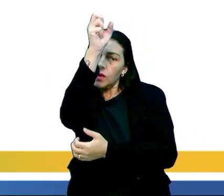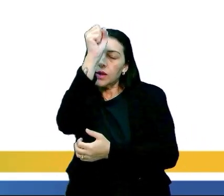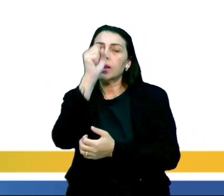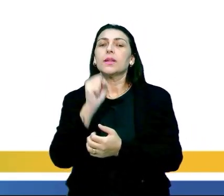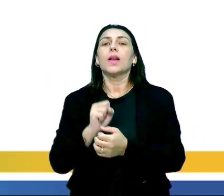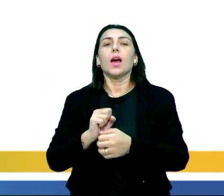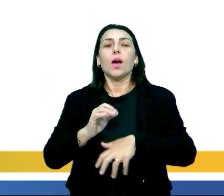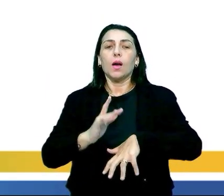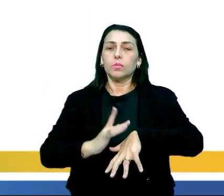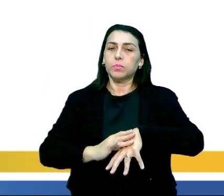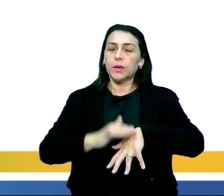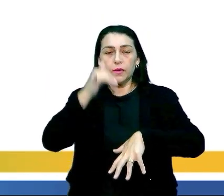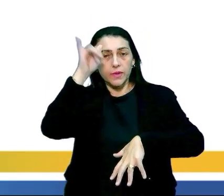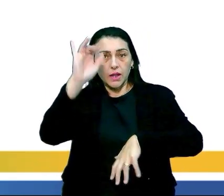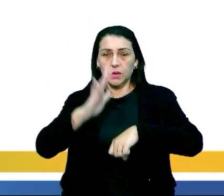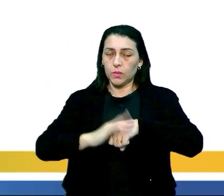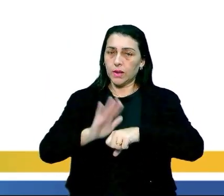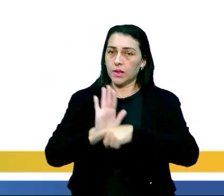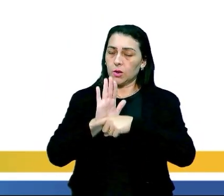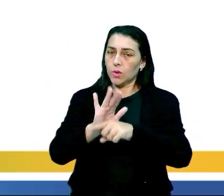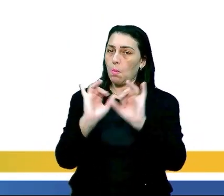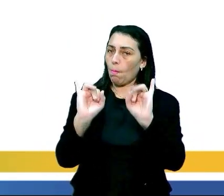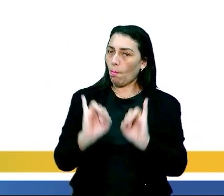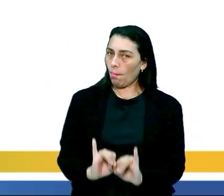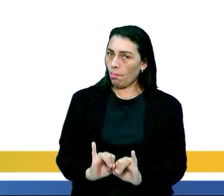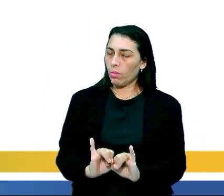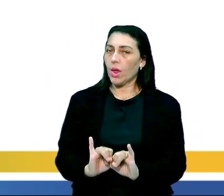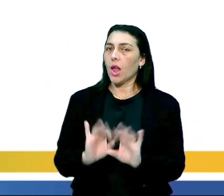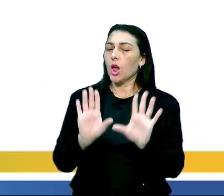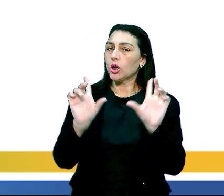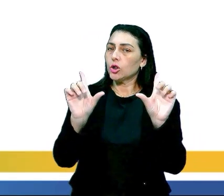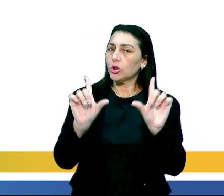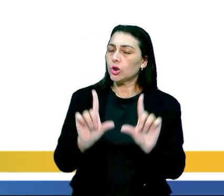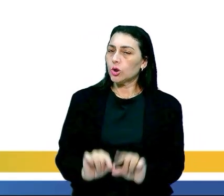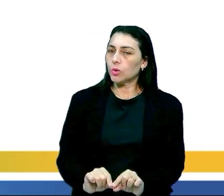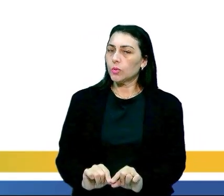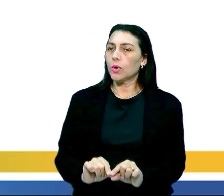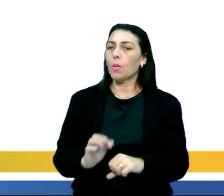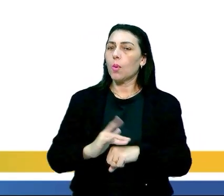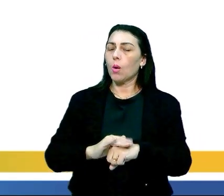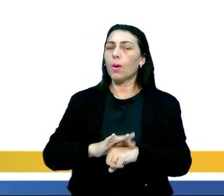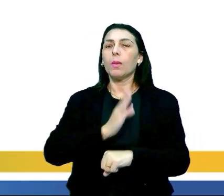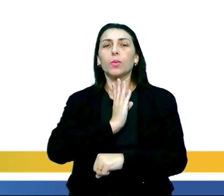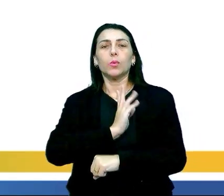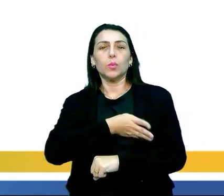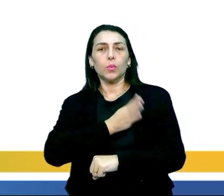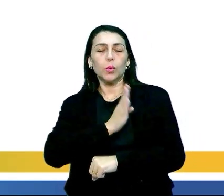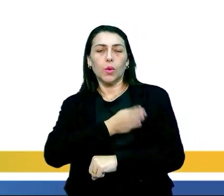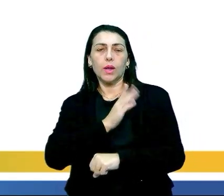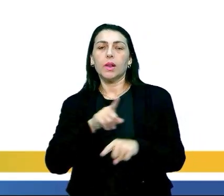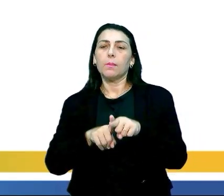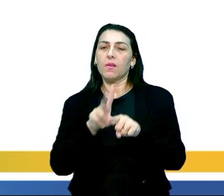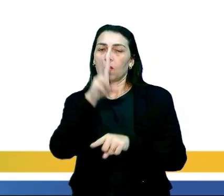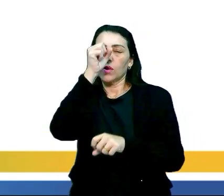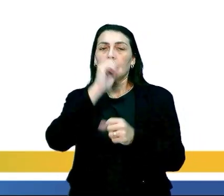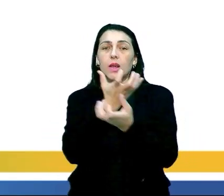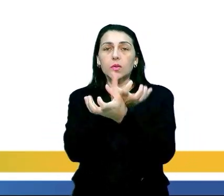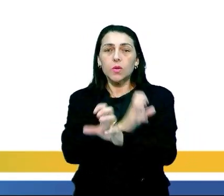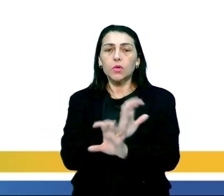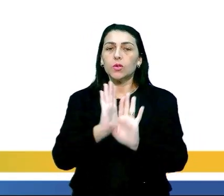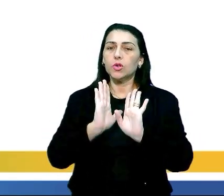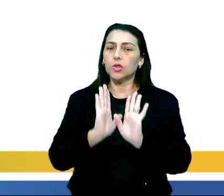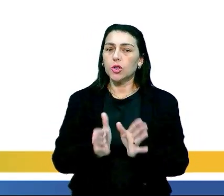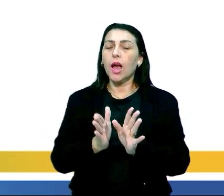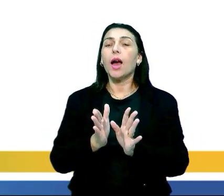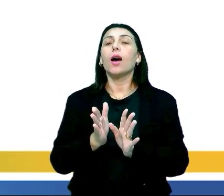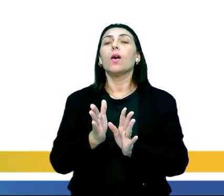o sistema imunológico, ajuda a emagrecer, diminui o risco de doenças cardíacas e fortalece os ossos. Já o